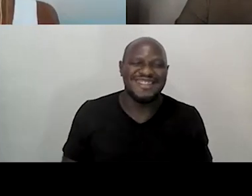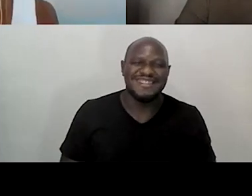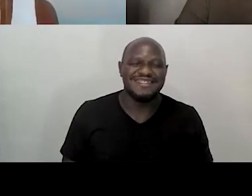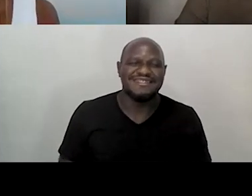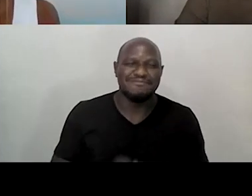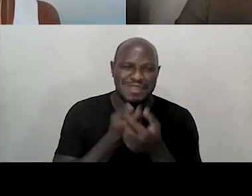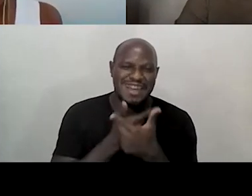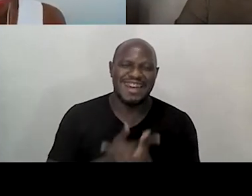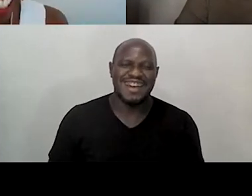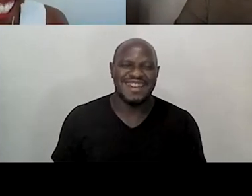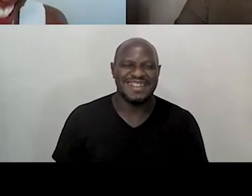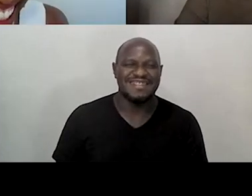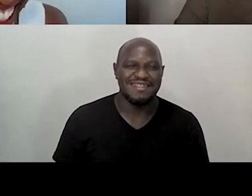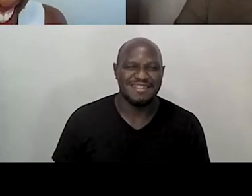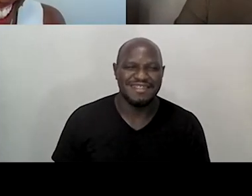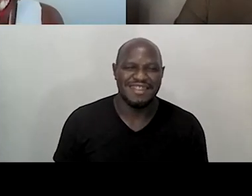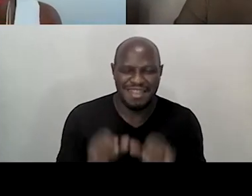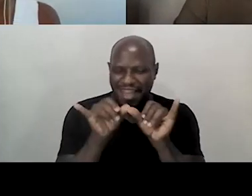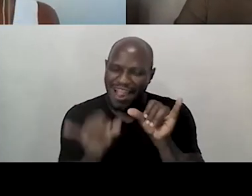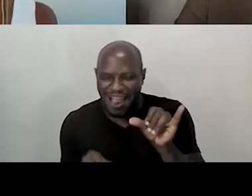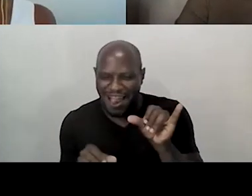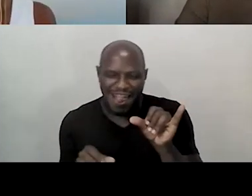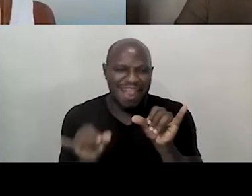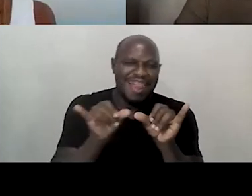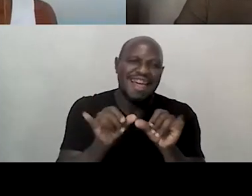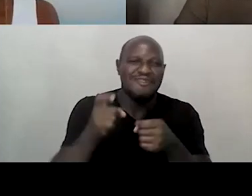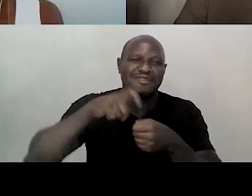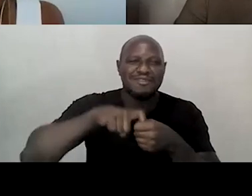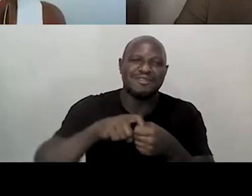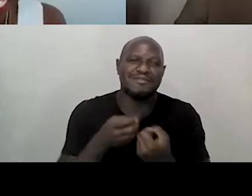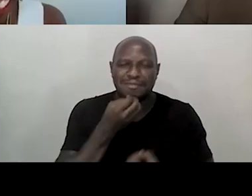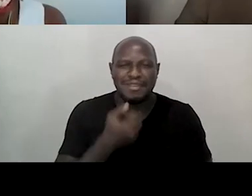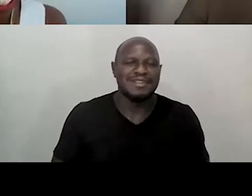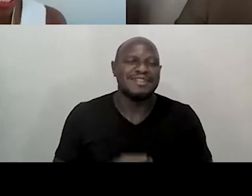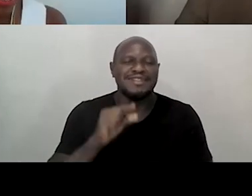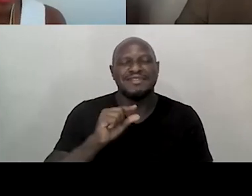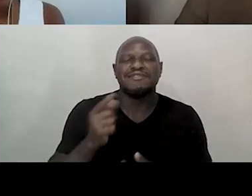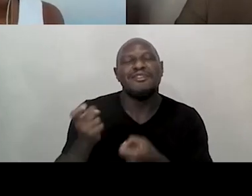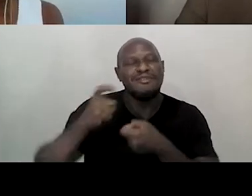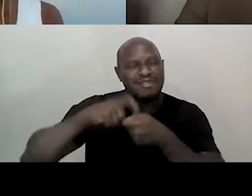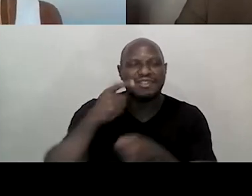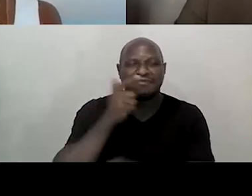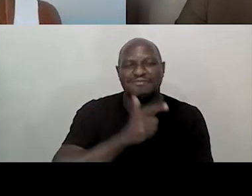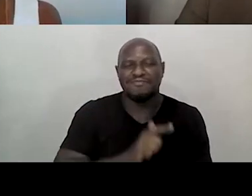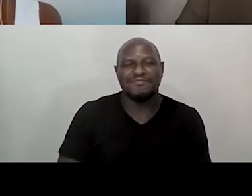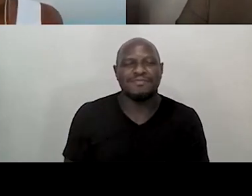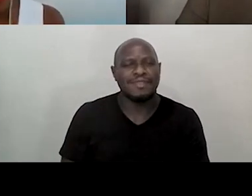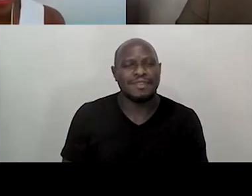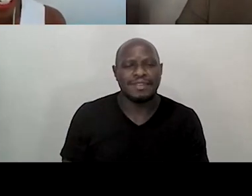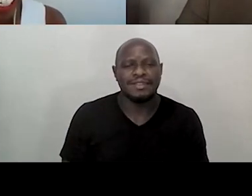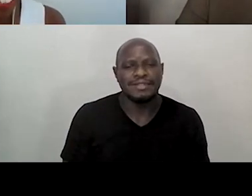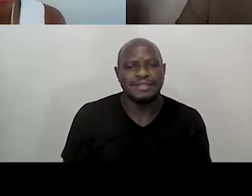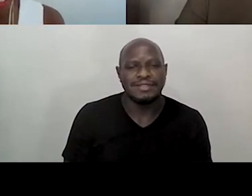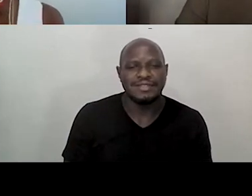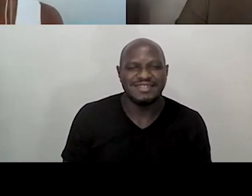Só derrubaram aqui mesmo, caiu um pouquinho, mas consegui voltar. É assim, foi só uma claque.